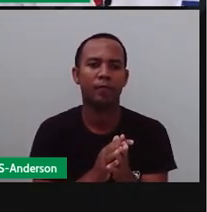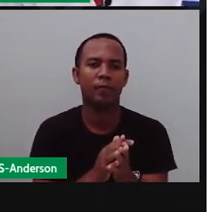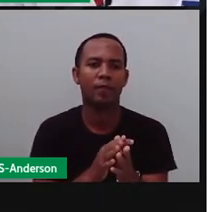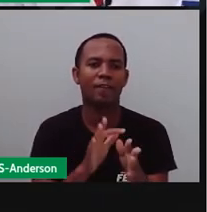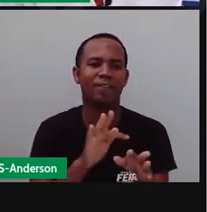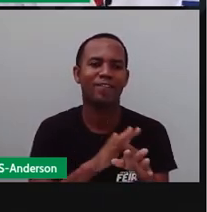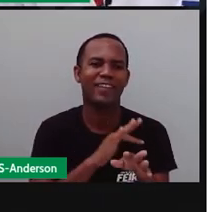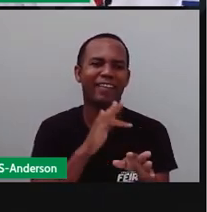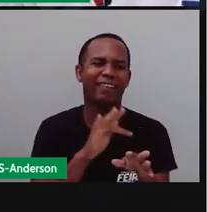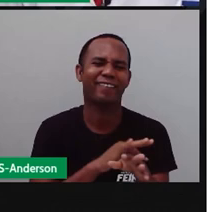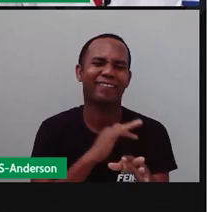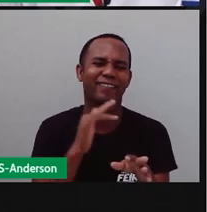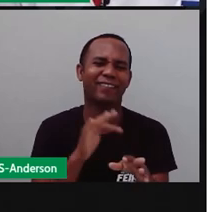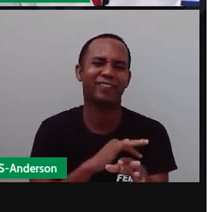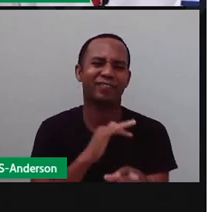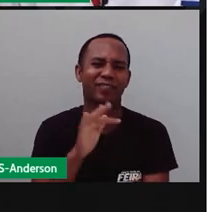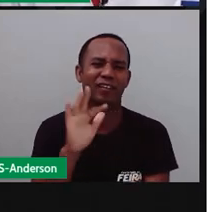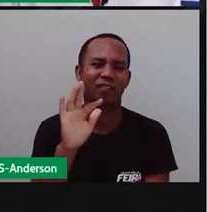ferido.